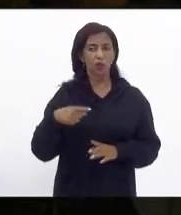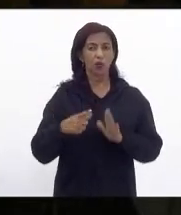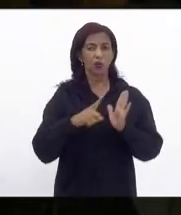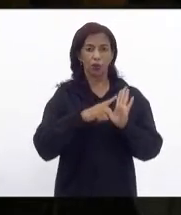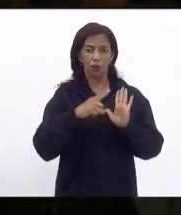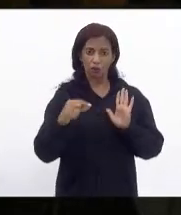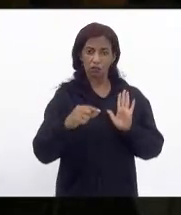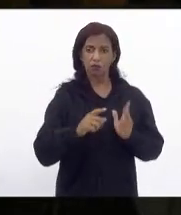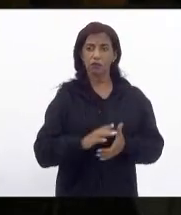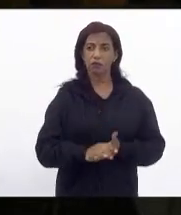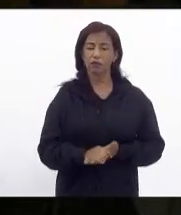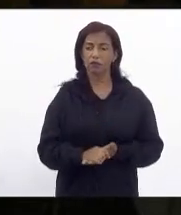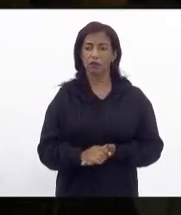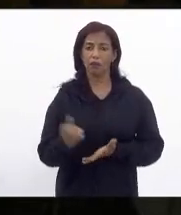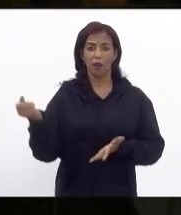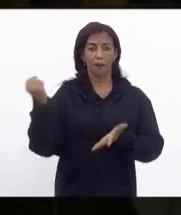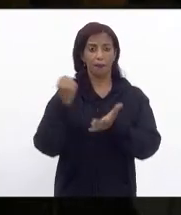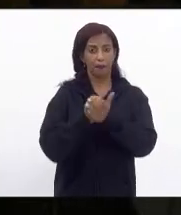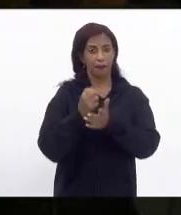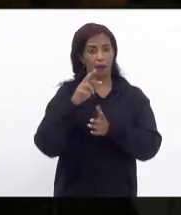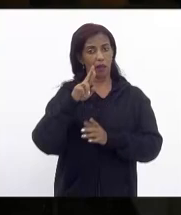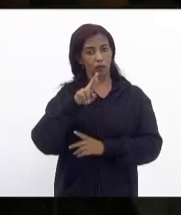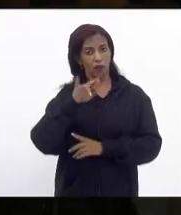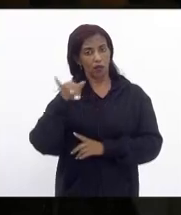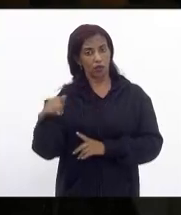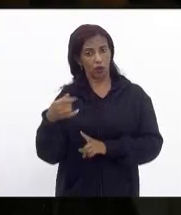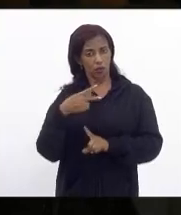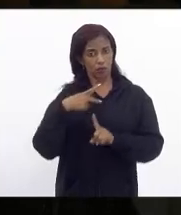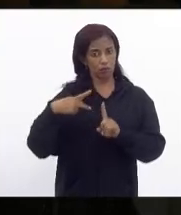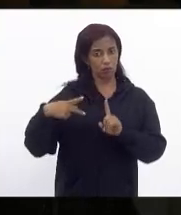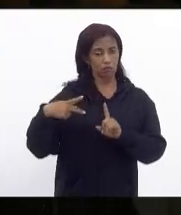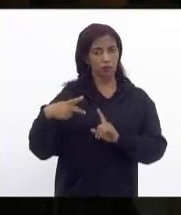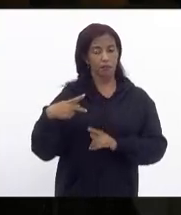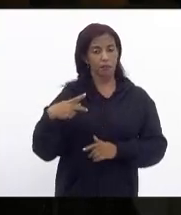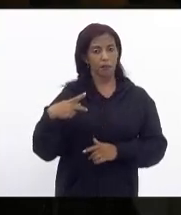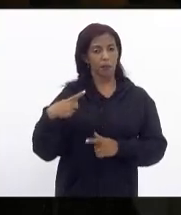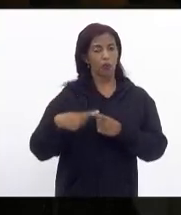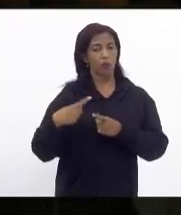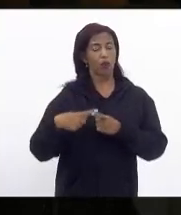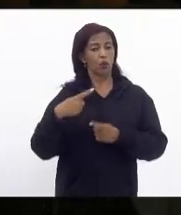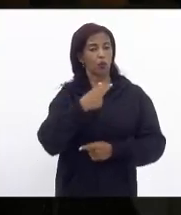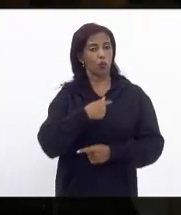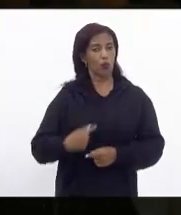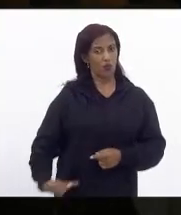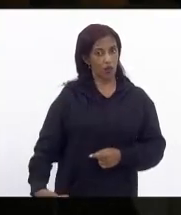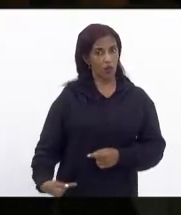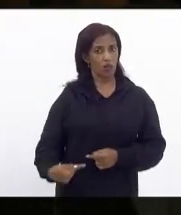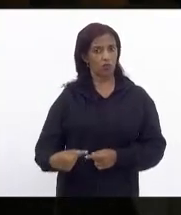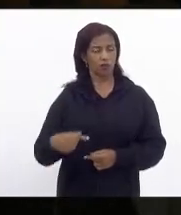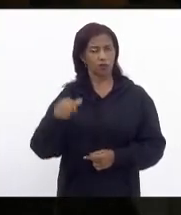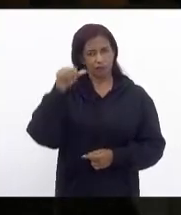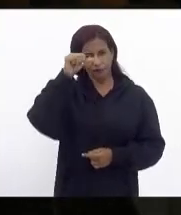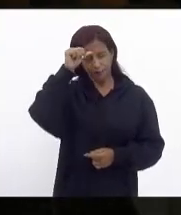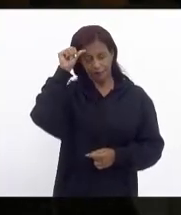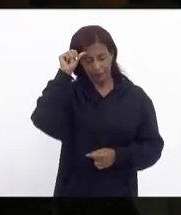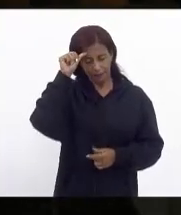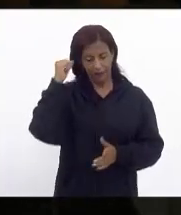quero destacar que é o Pacto RJ porque o governador Cláudio Castro no âmbito do Pacto RJ